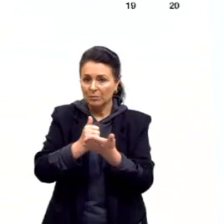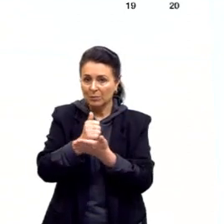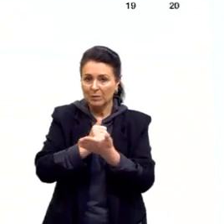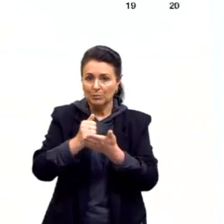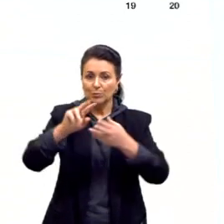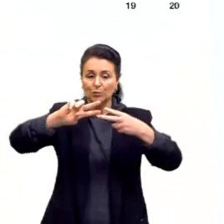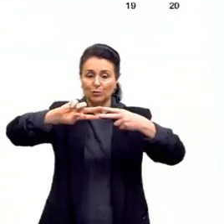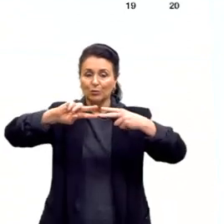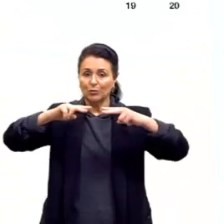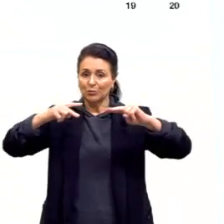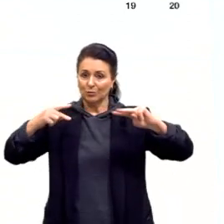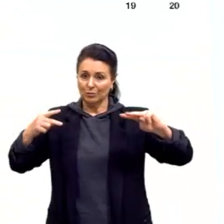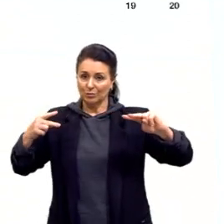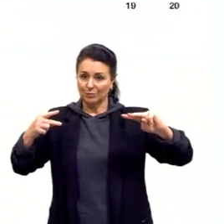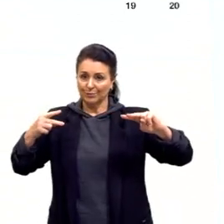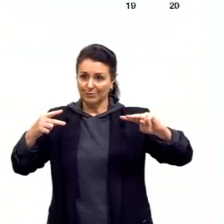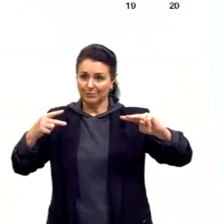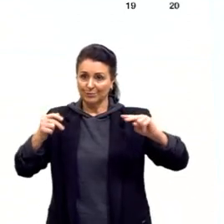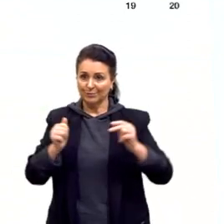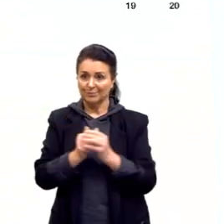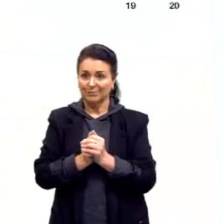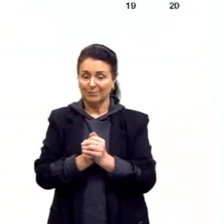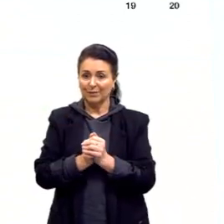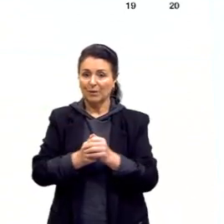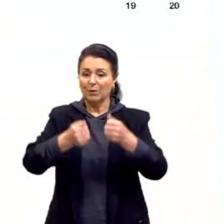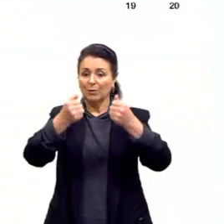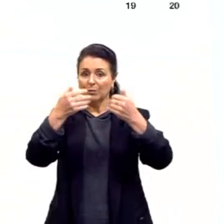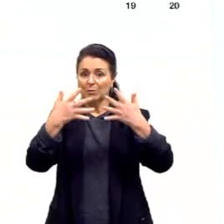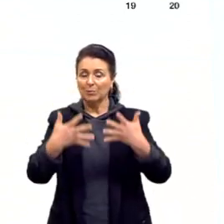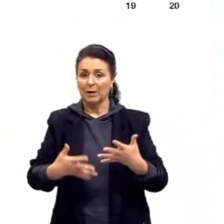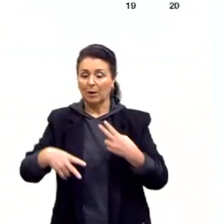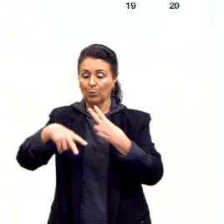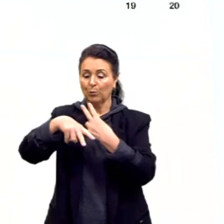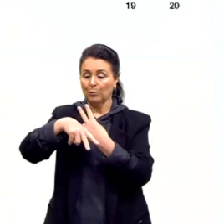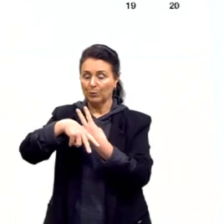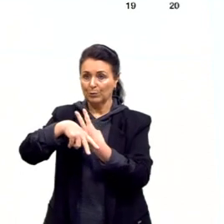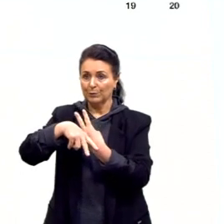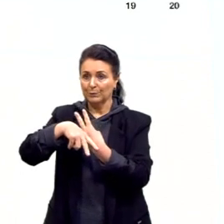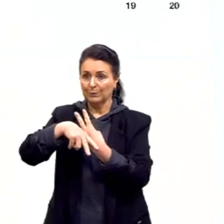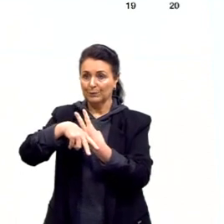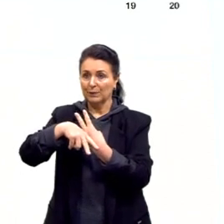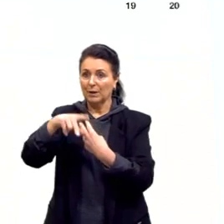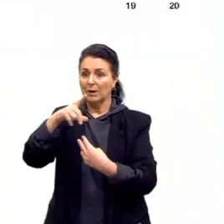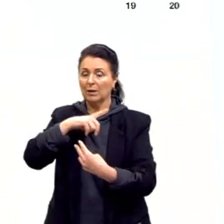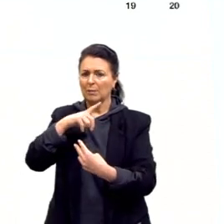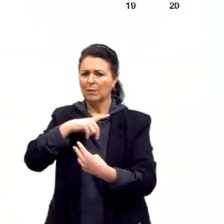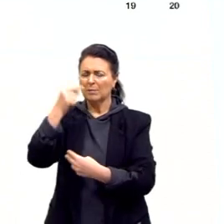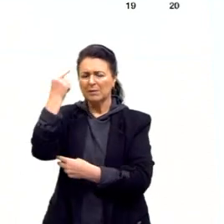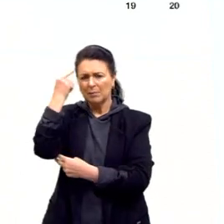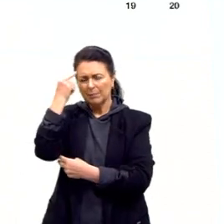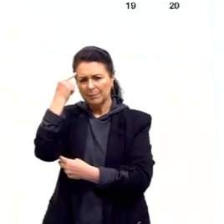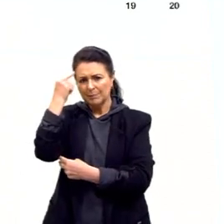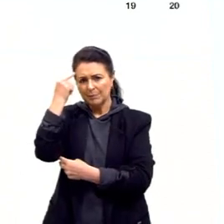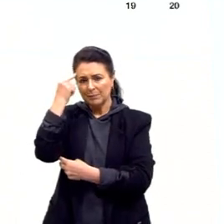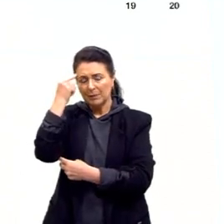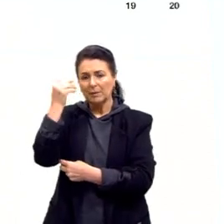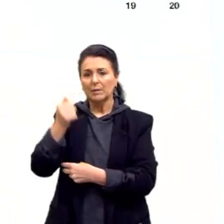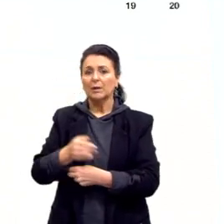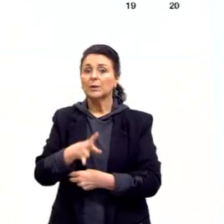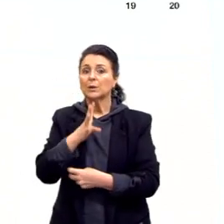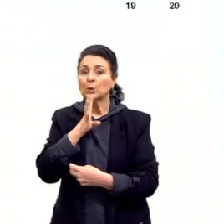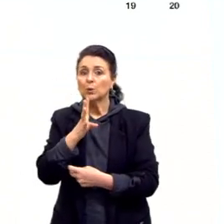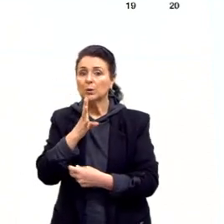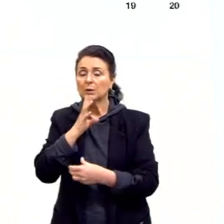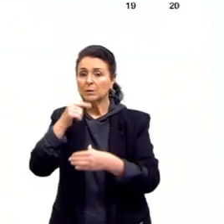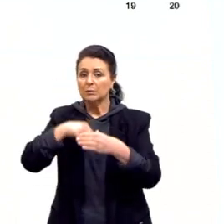genética. Então, quando se fala em cromossomo, a gente tem que ter em mente, tem que estar familiarizado que